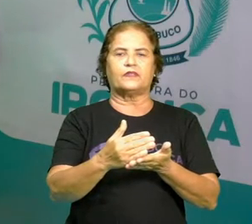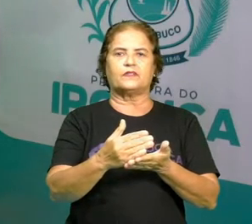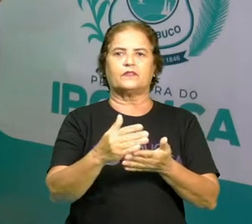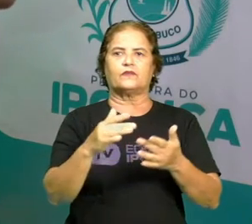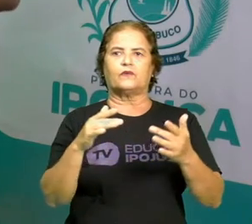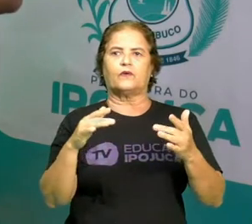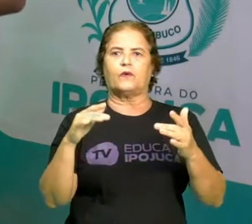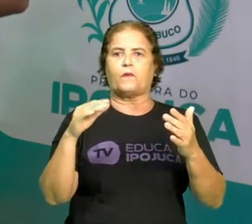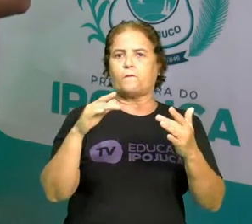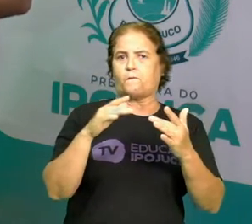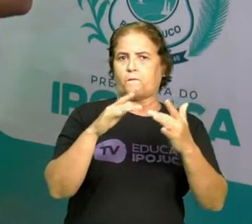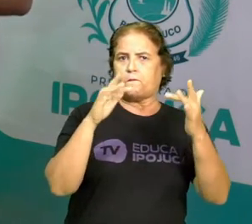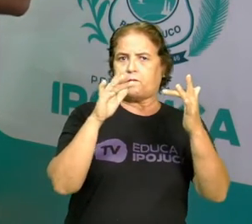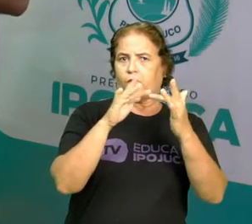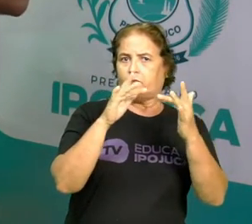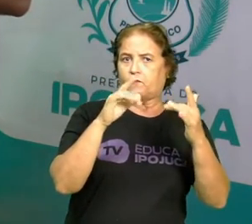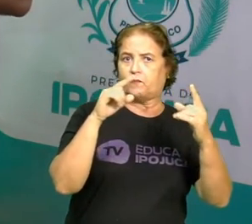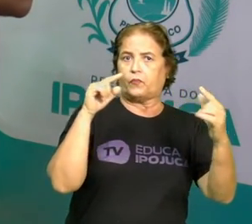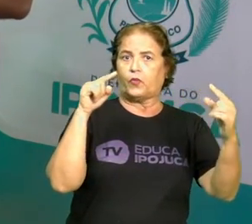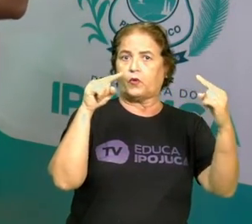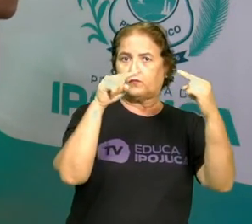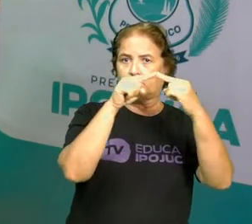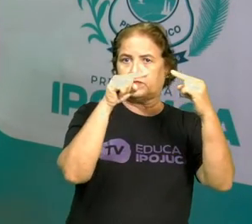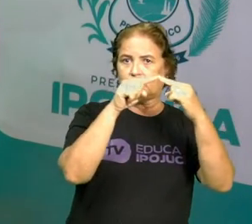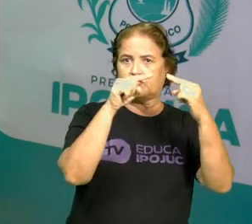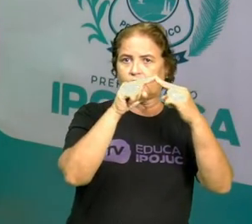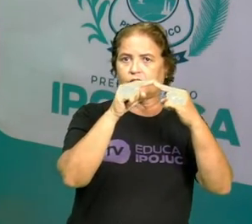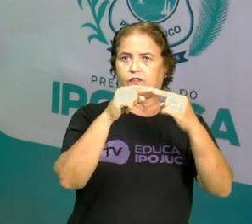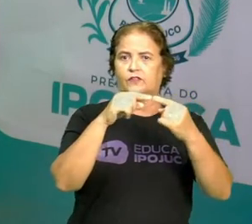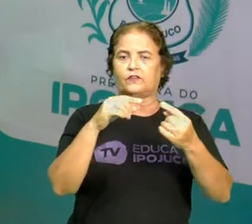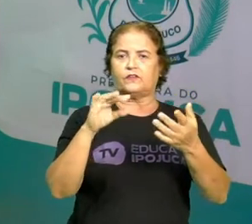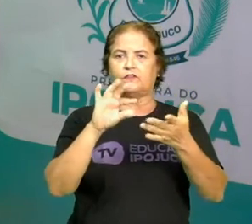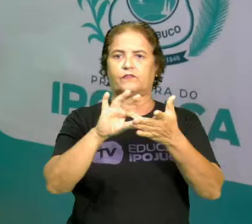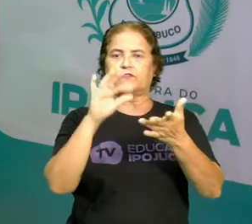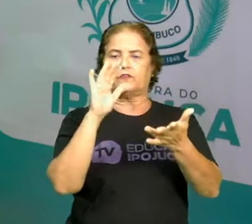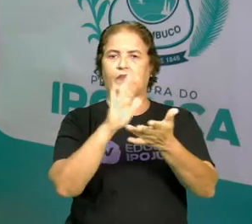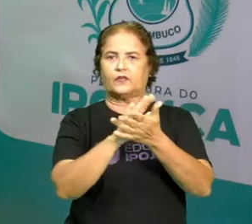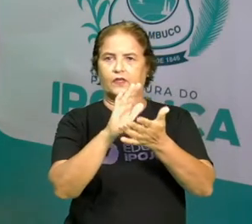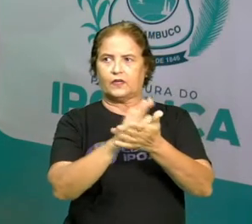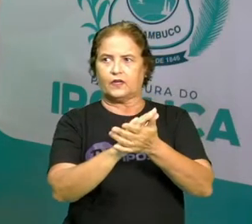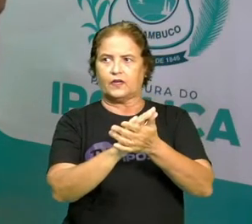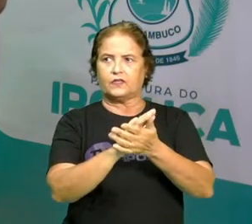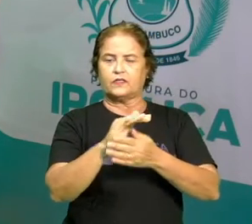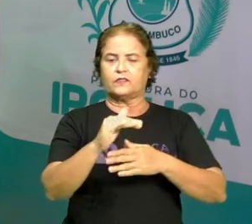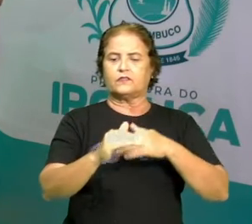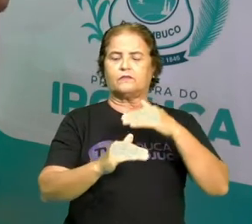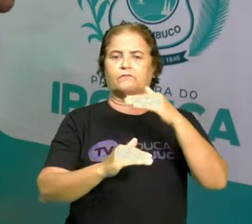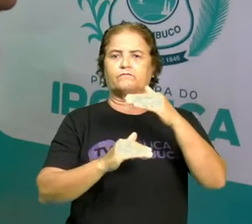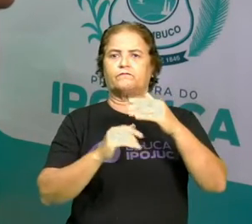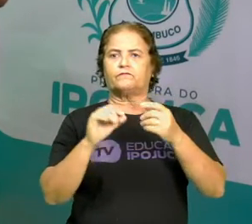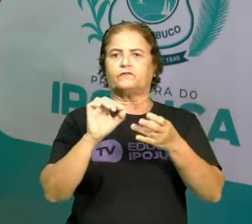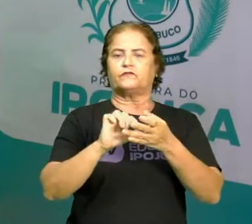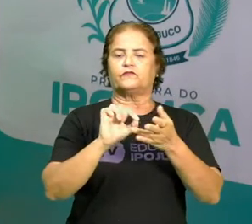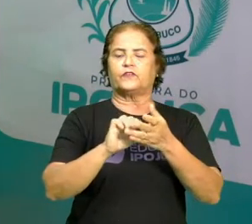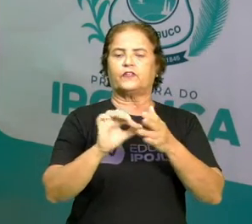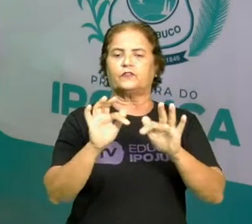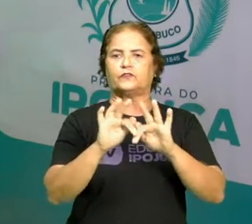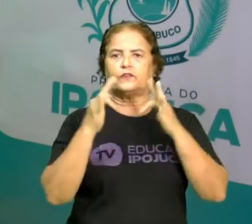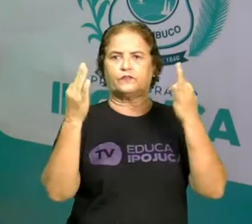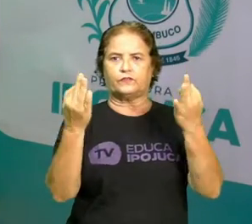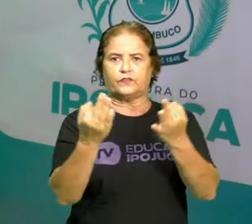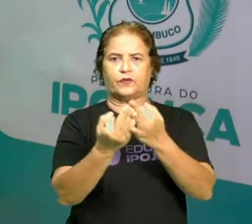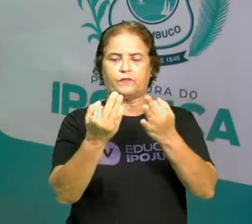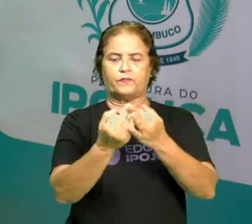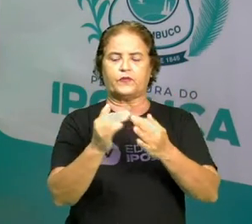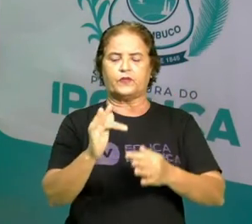objetivos. Se casam, constroem uma família e tentam organizar o futuro com emprego.